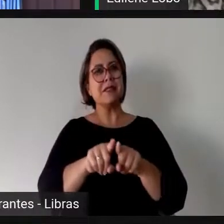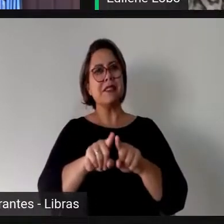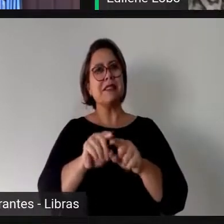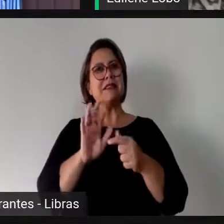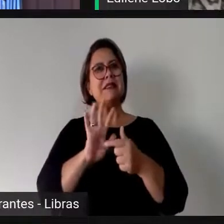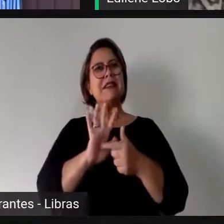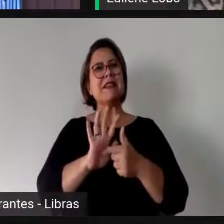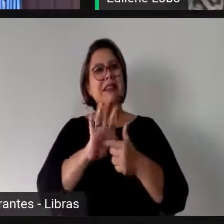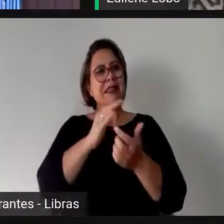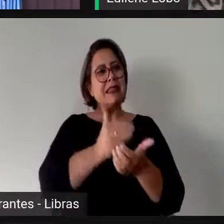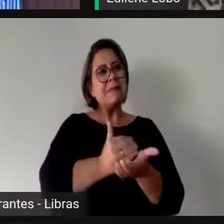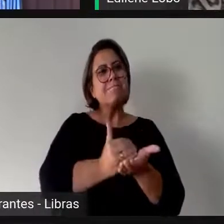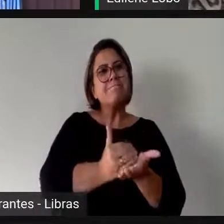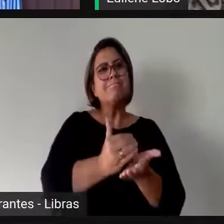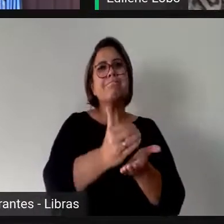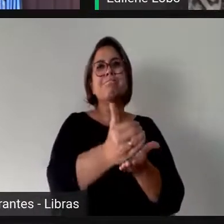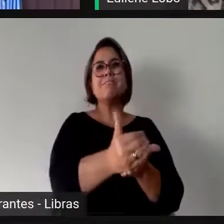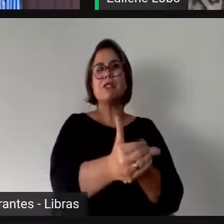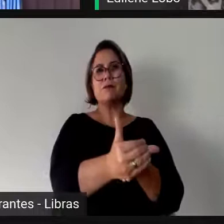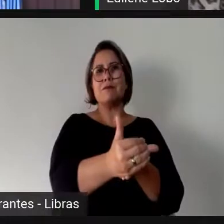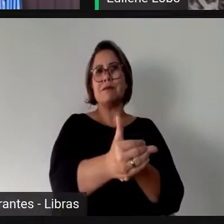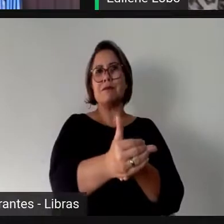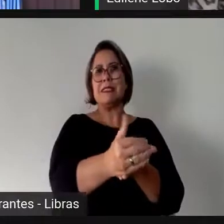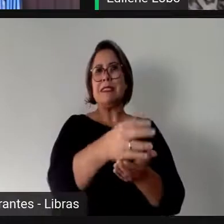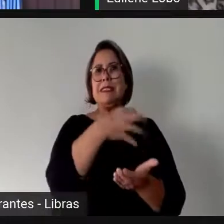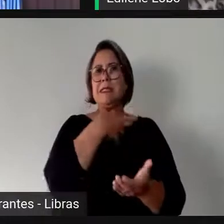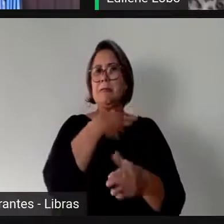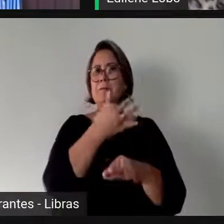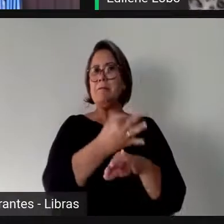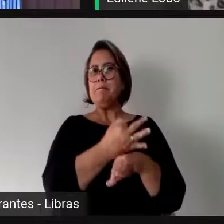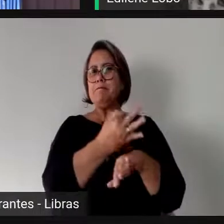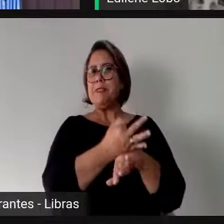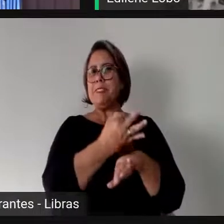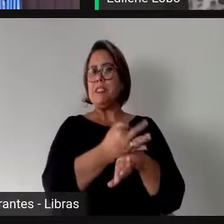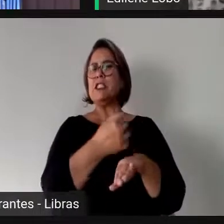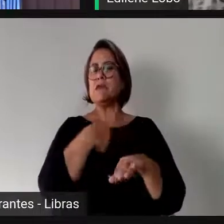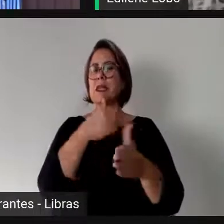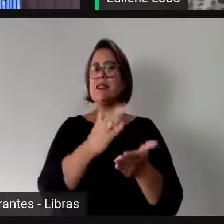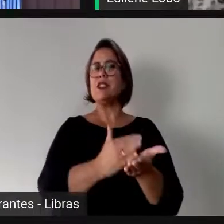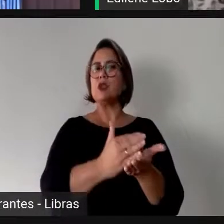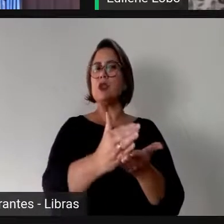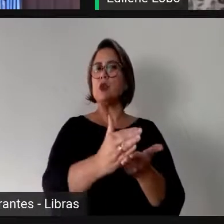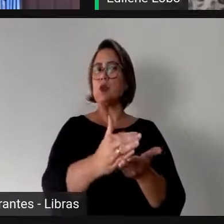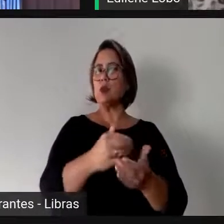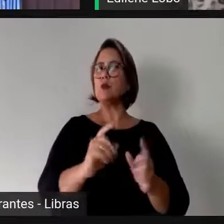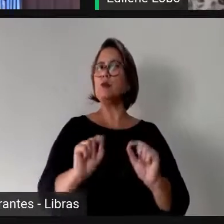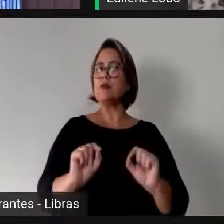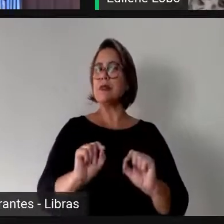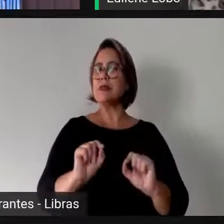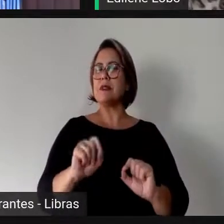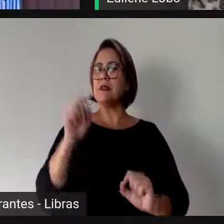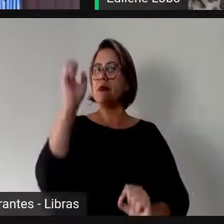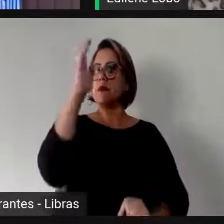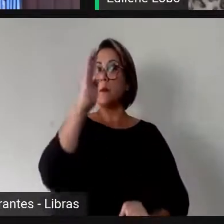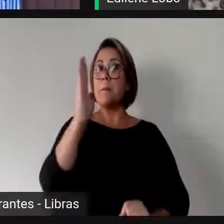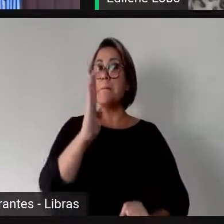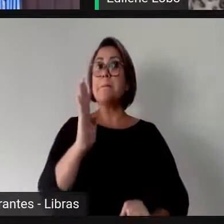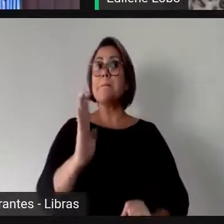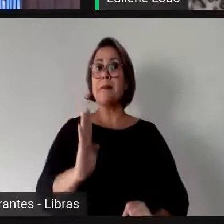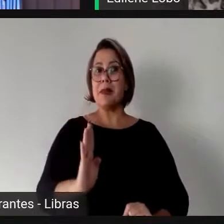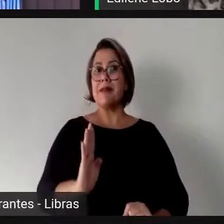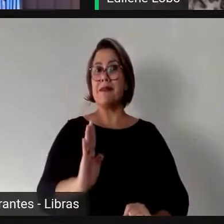partida inicial, claro, para a nossa conversa. O Brasil ainda é